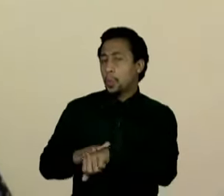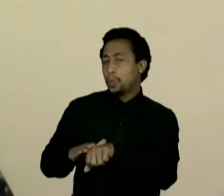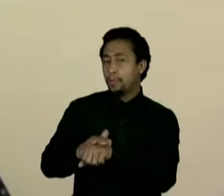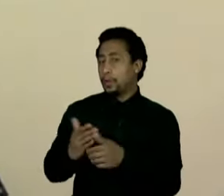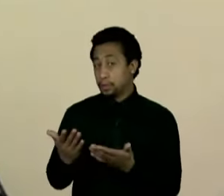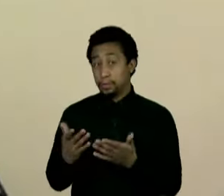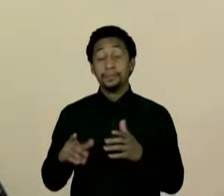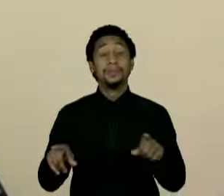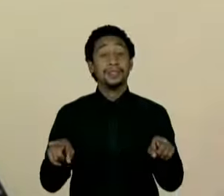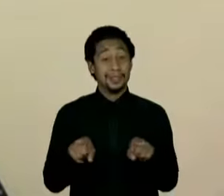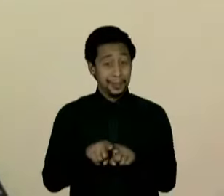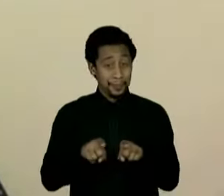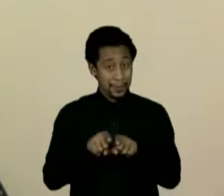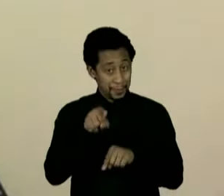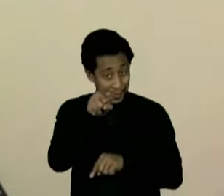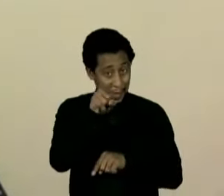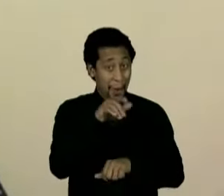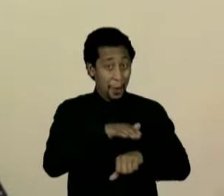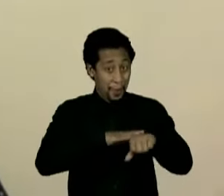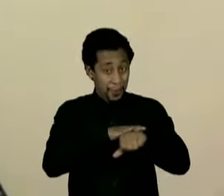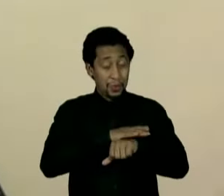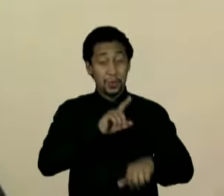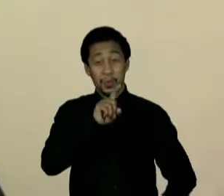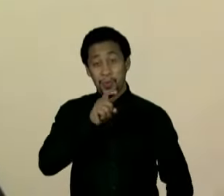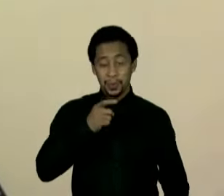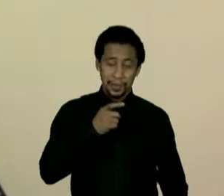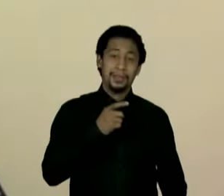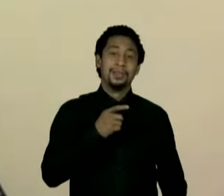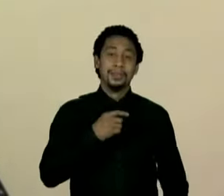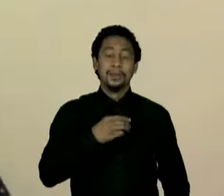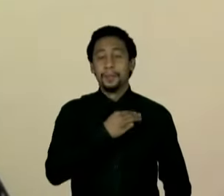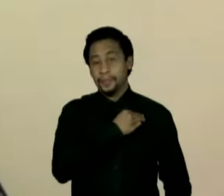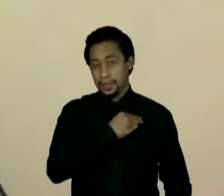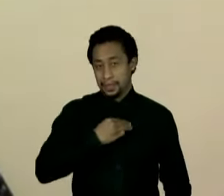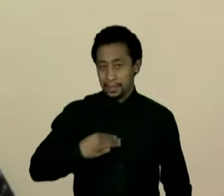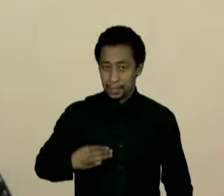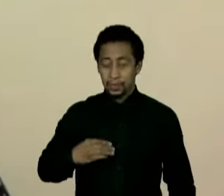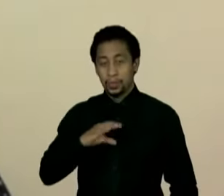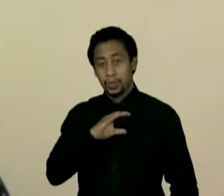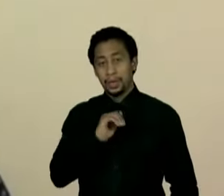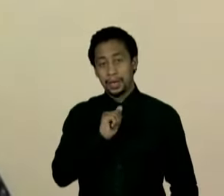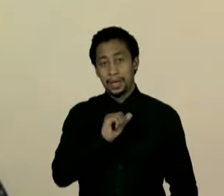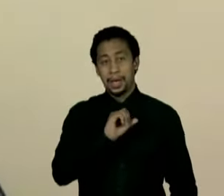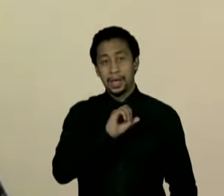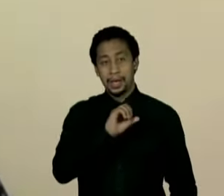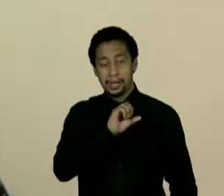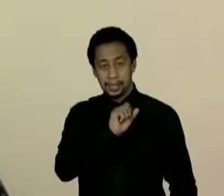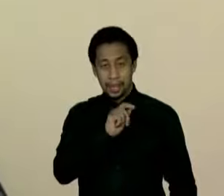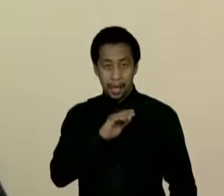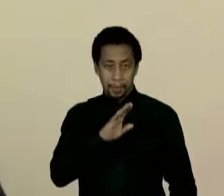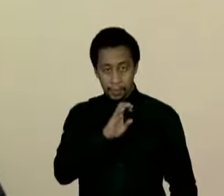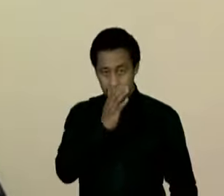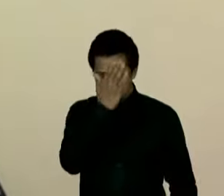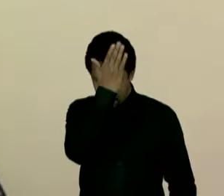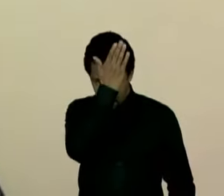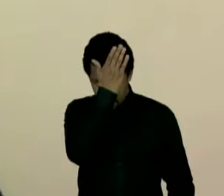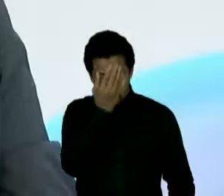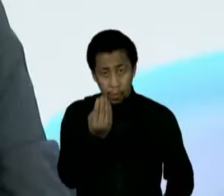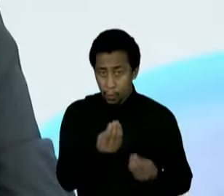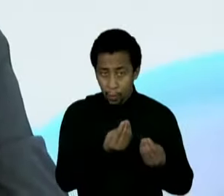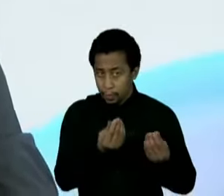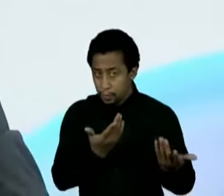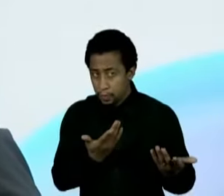conversou com o ex-ministro Gilberto Kassab, presidente do PSD. Se senhor foi até ele, se ele veio até o senhor, como foi isso?